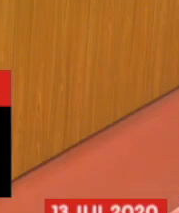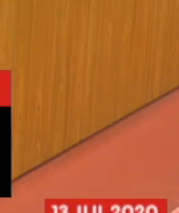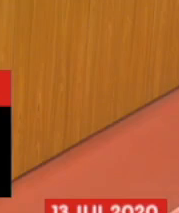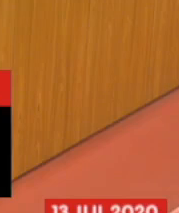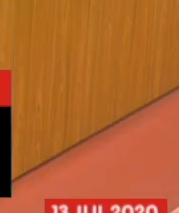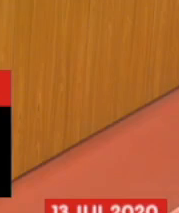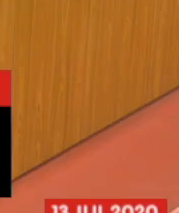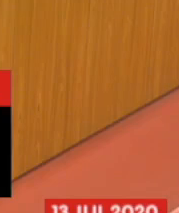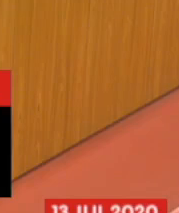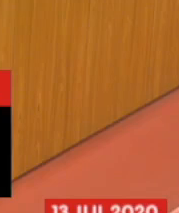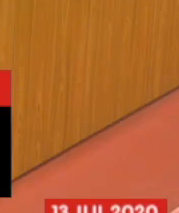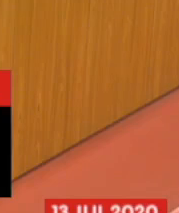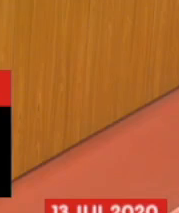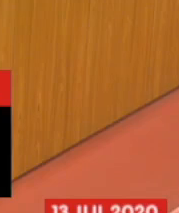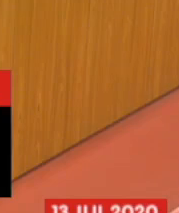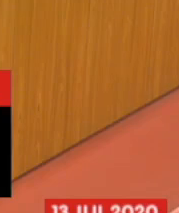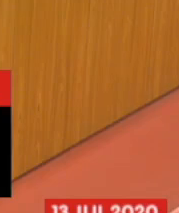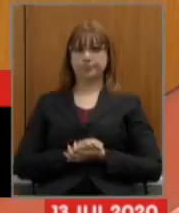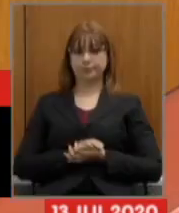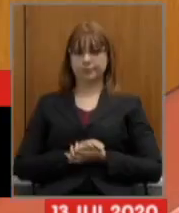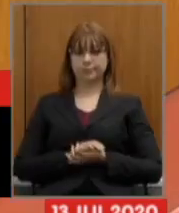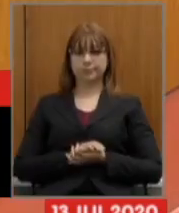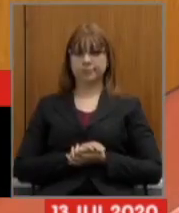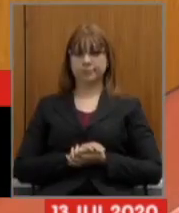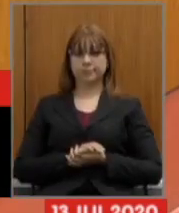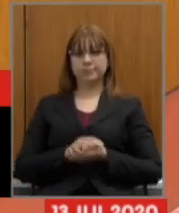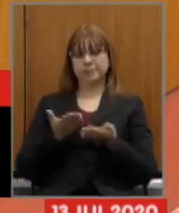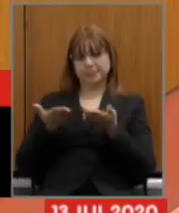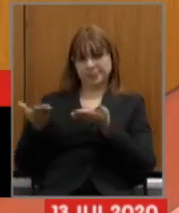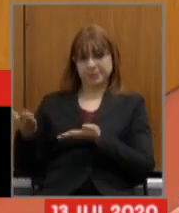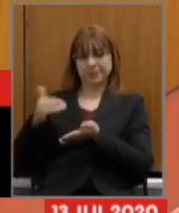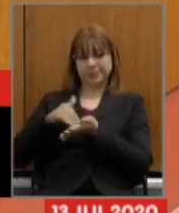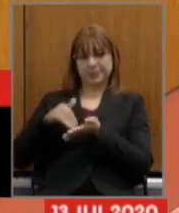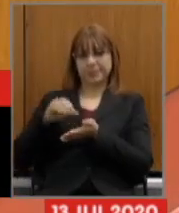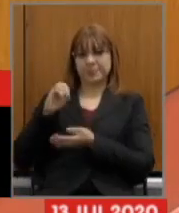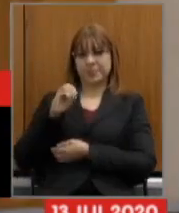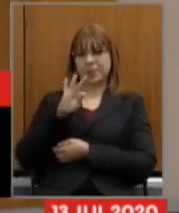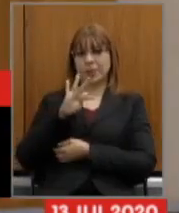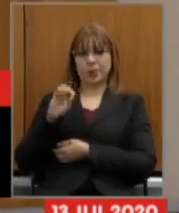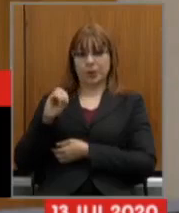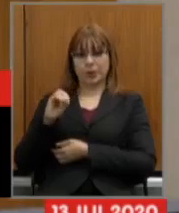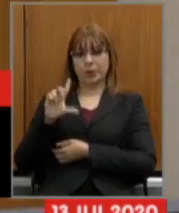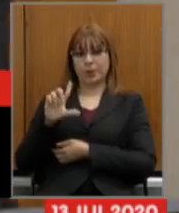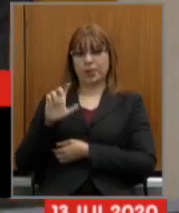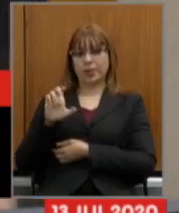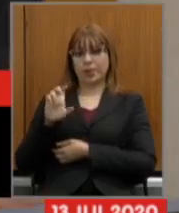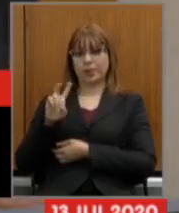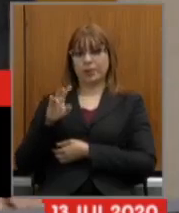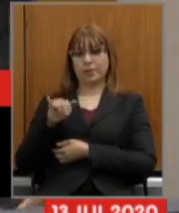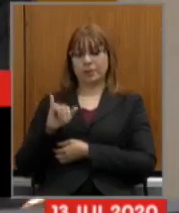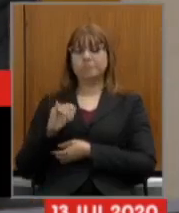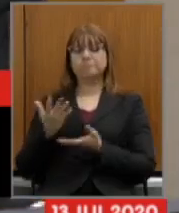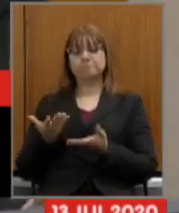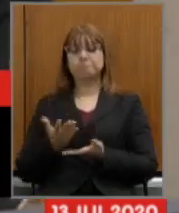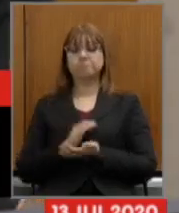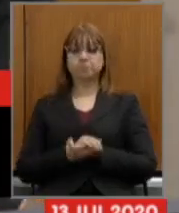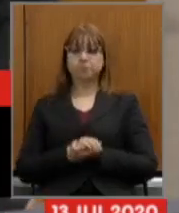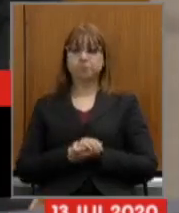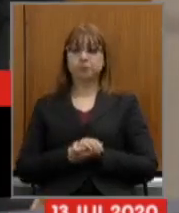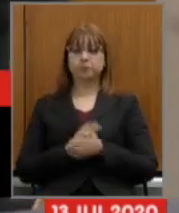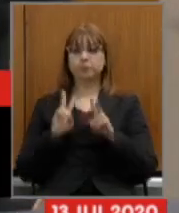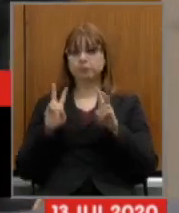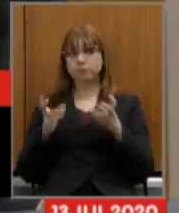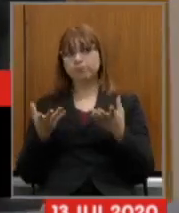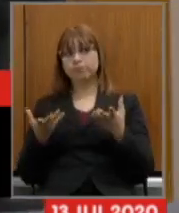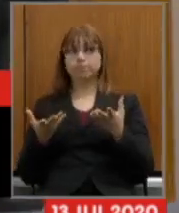obrigado presidente então com relação colocação do professor